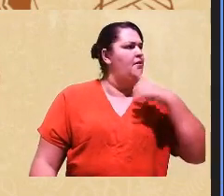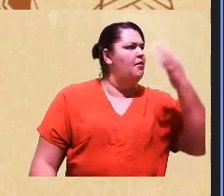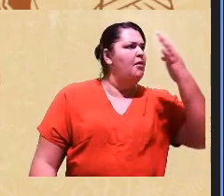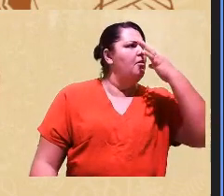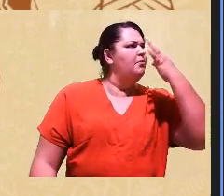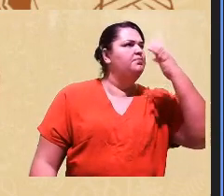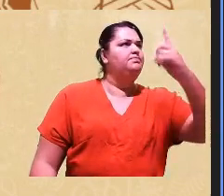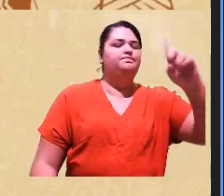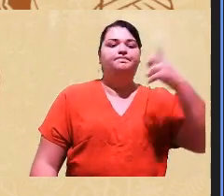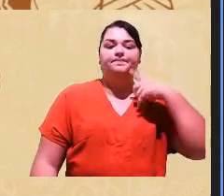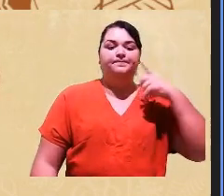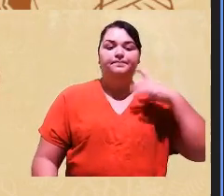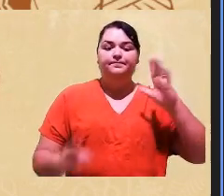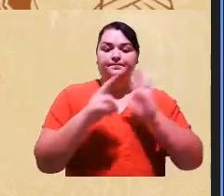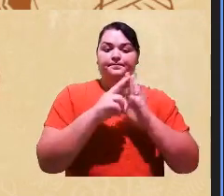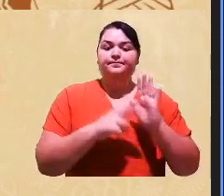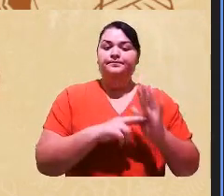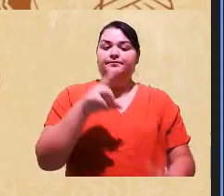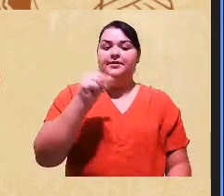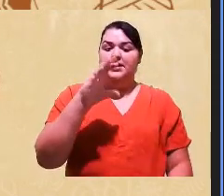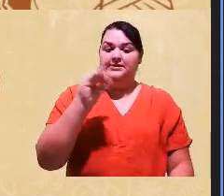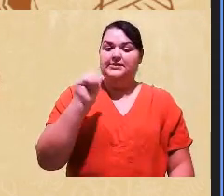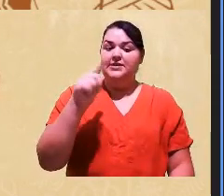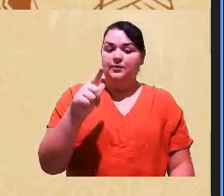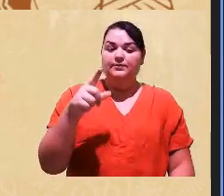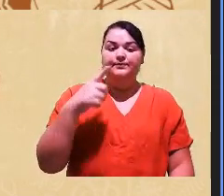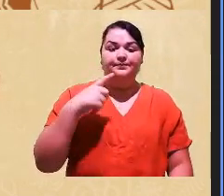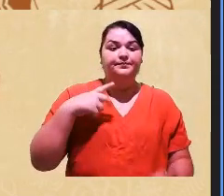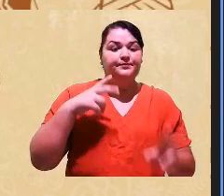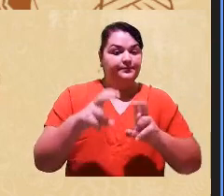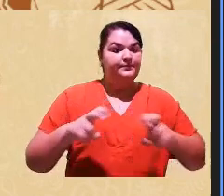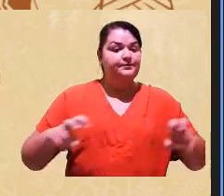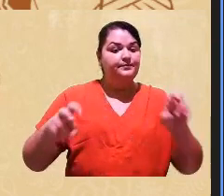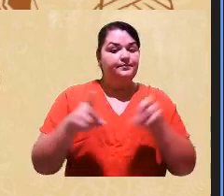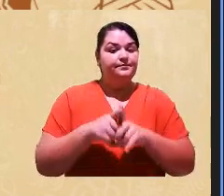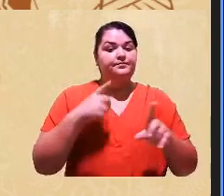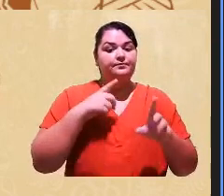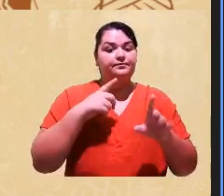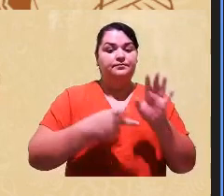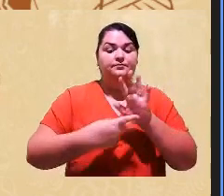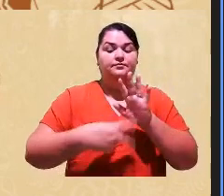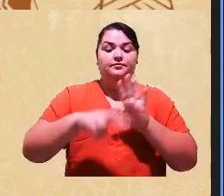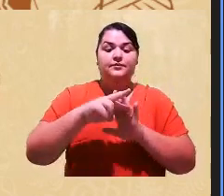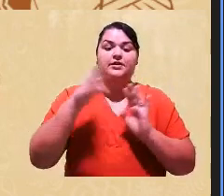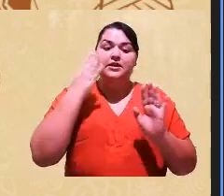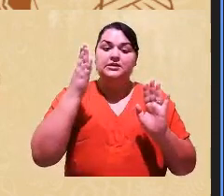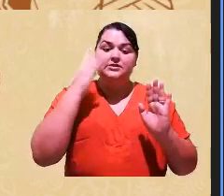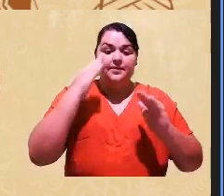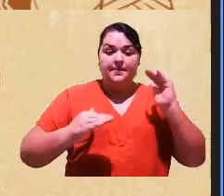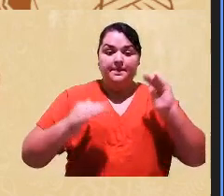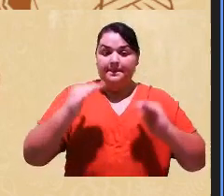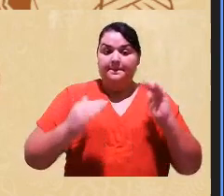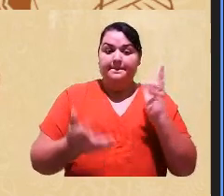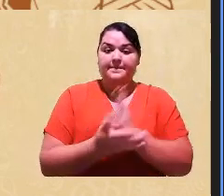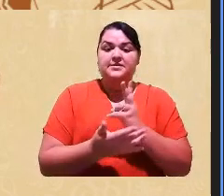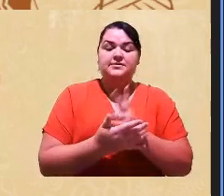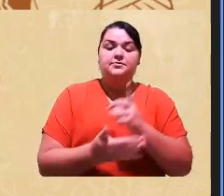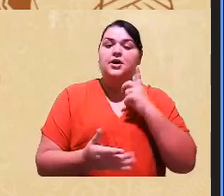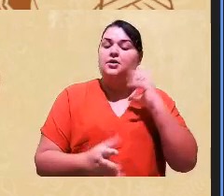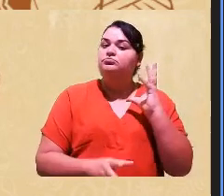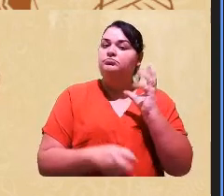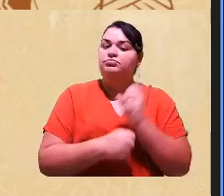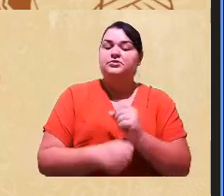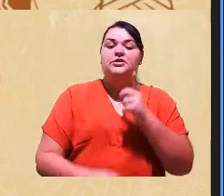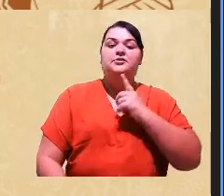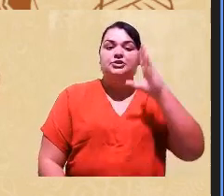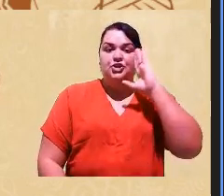ponto de vista racial. E as bancas de heterodentificação, Eliane, sabe disso, racializaram de forma direta